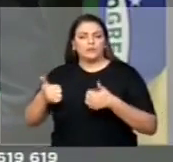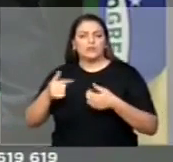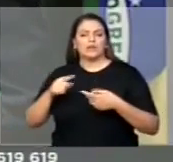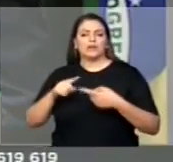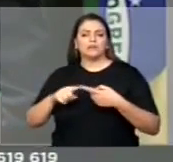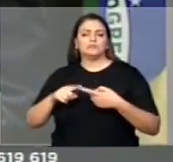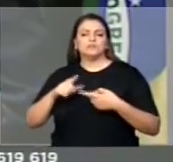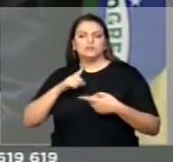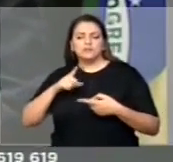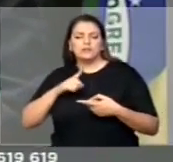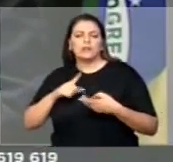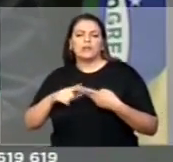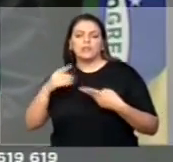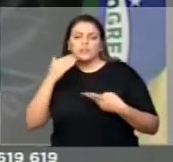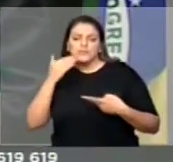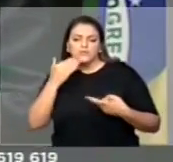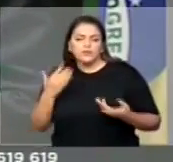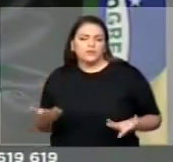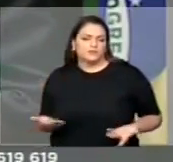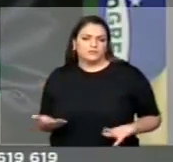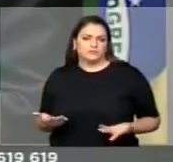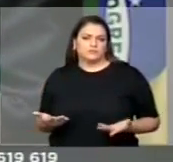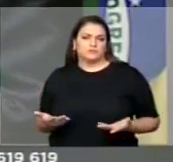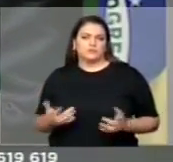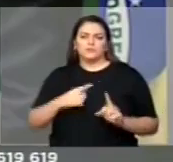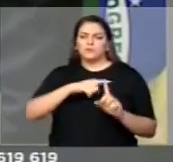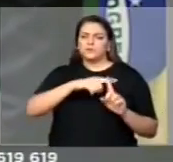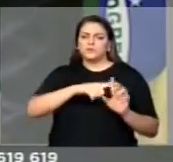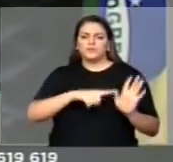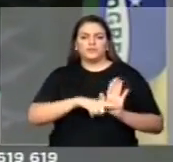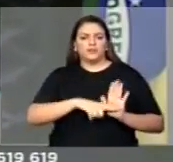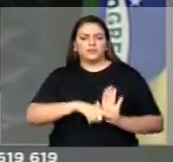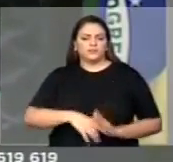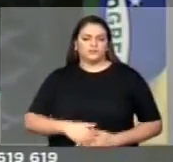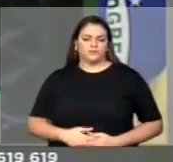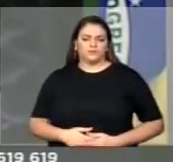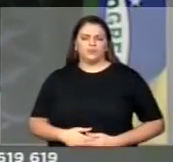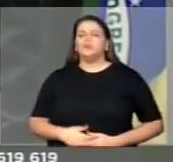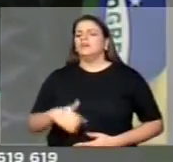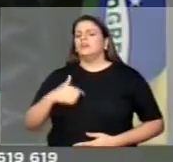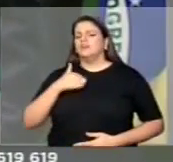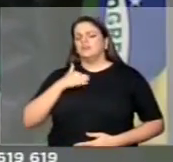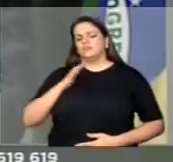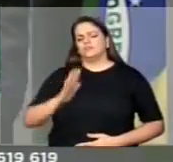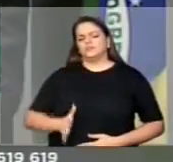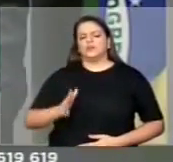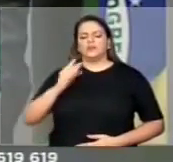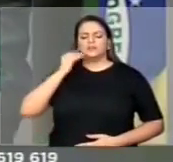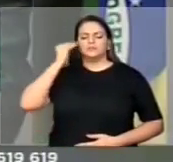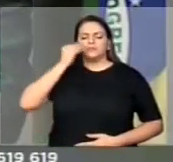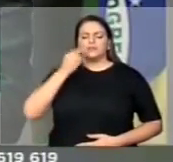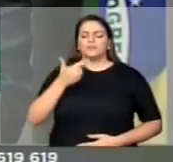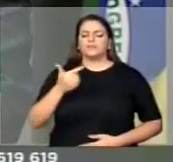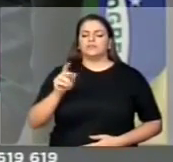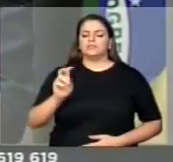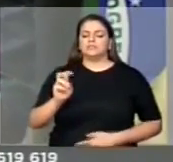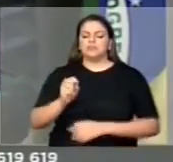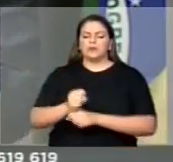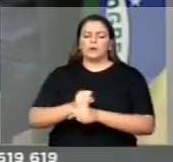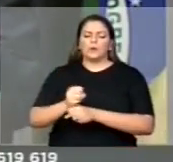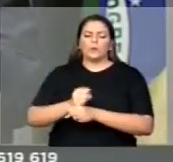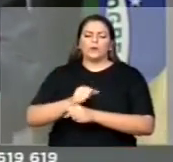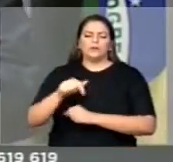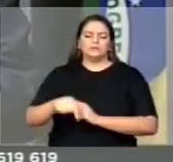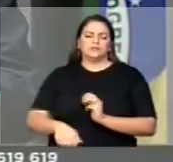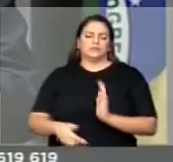parlamentar veterano de 25 anos na casa, não passa pela minha cabeça, e de